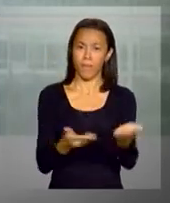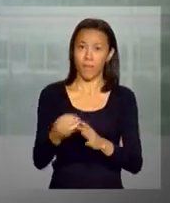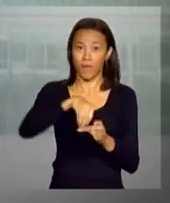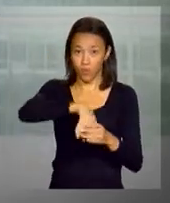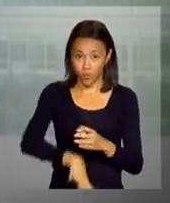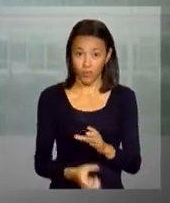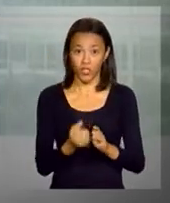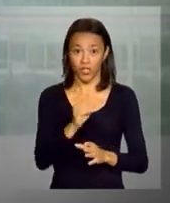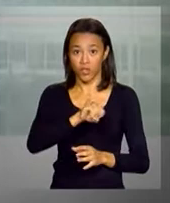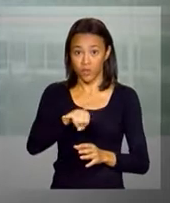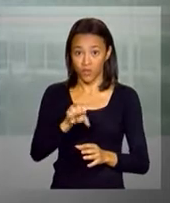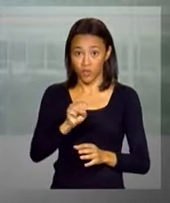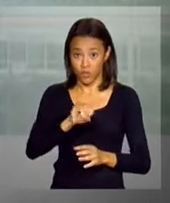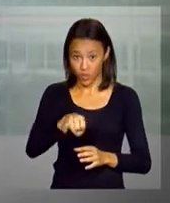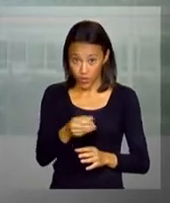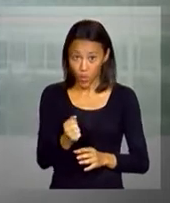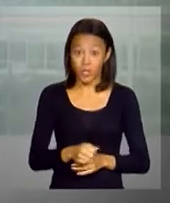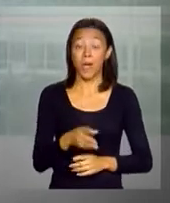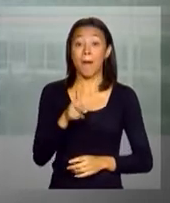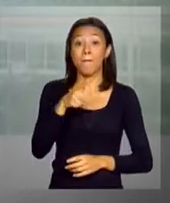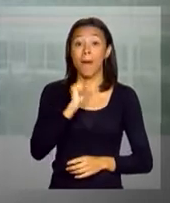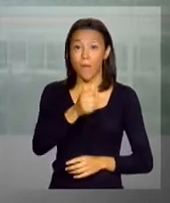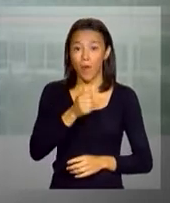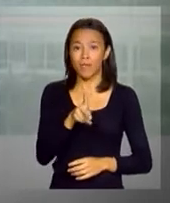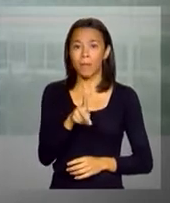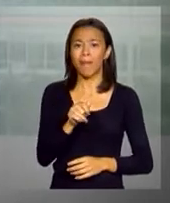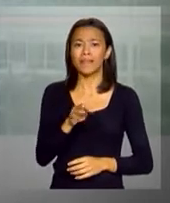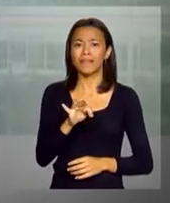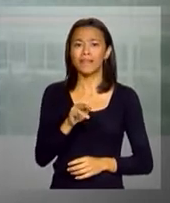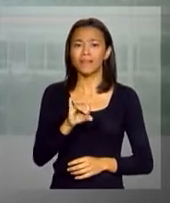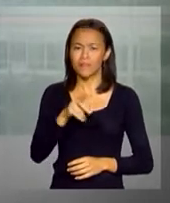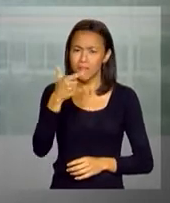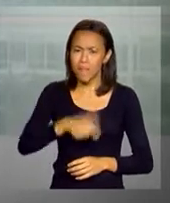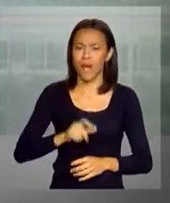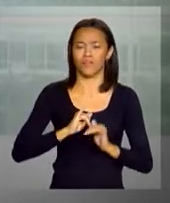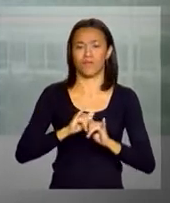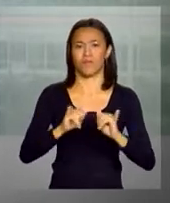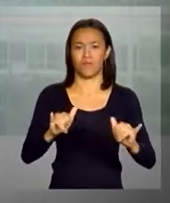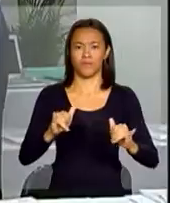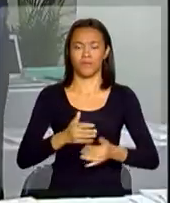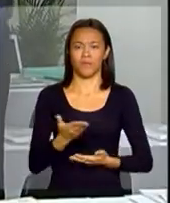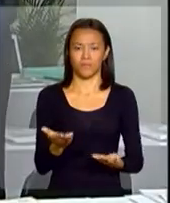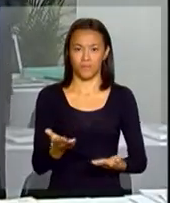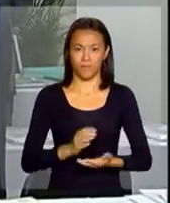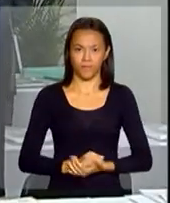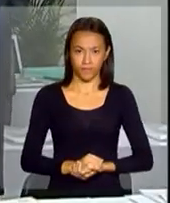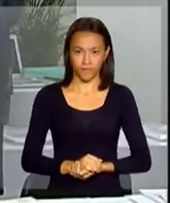Amazônia. A repórter Patrícia Scarpin tem as informações ao vivo. Patrícia.